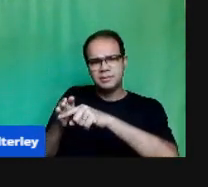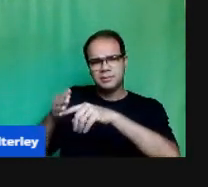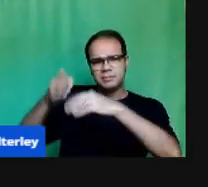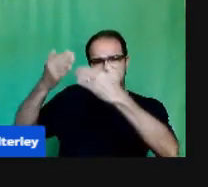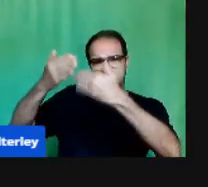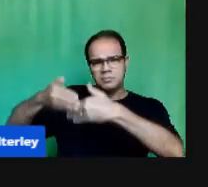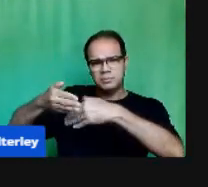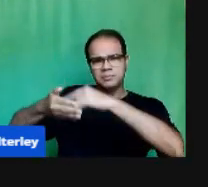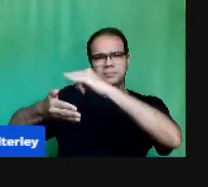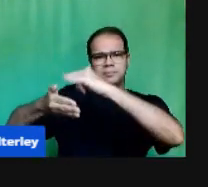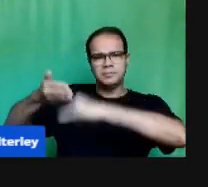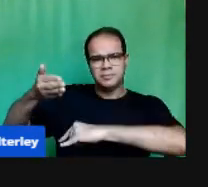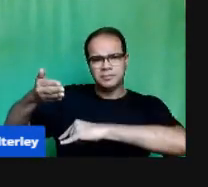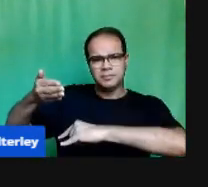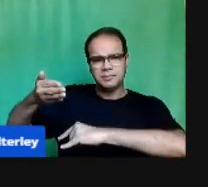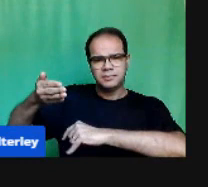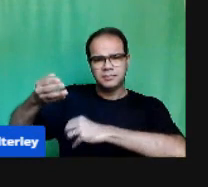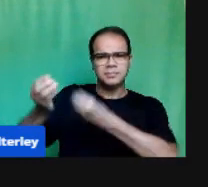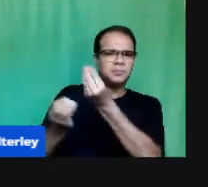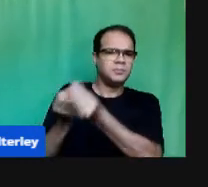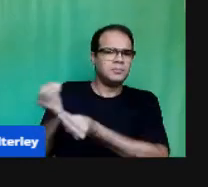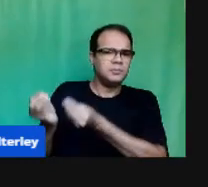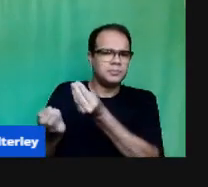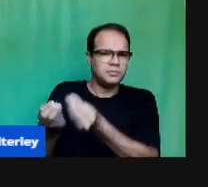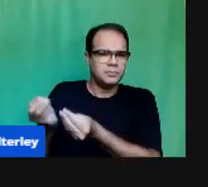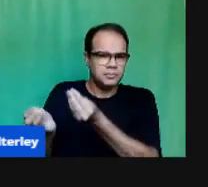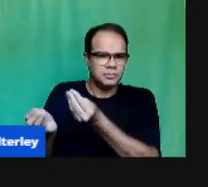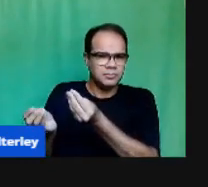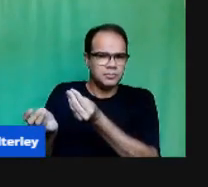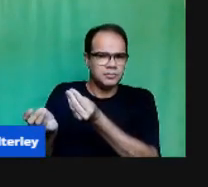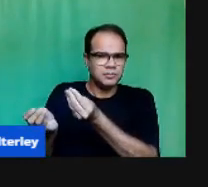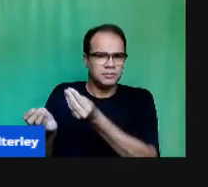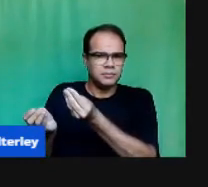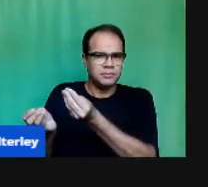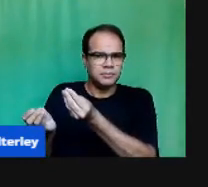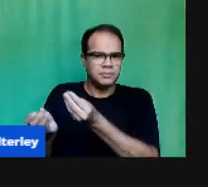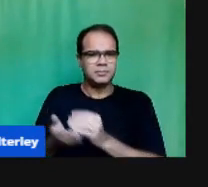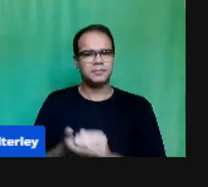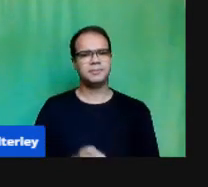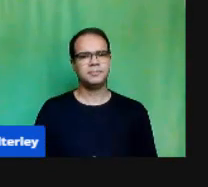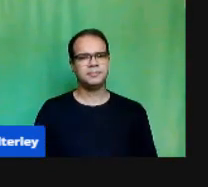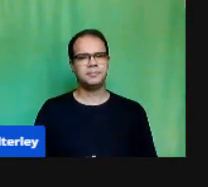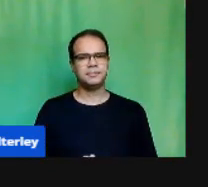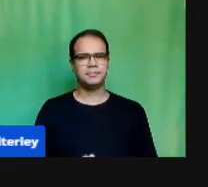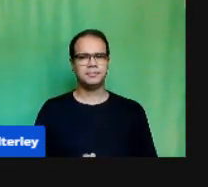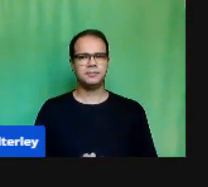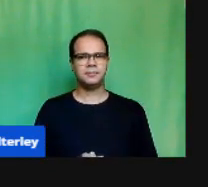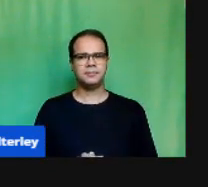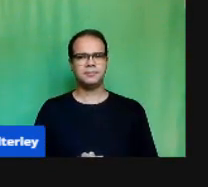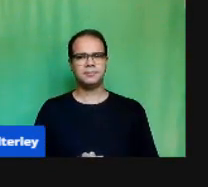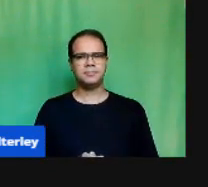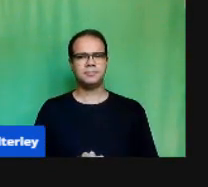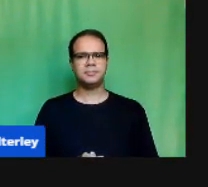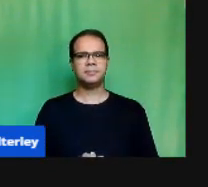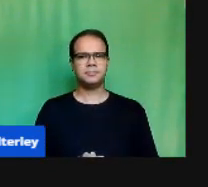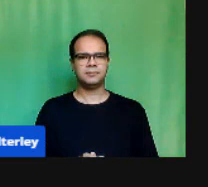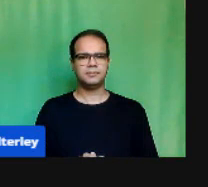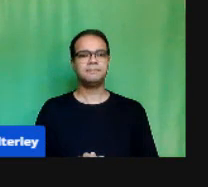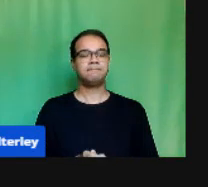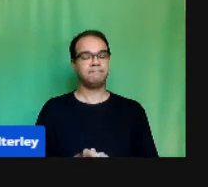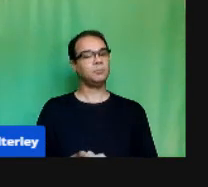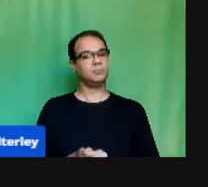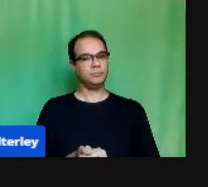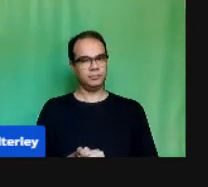isso Que nós vamos falar A nossa formação inteira Próximo É